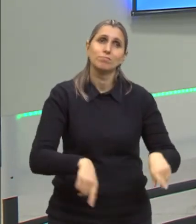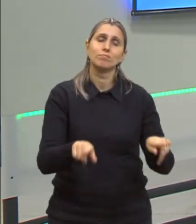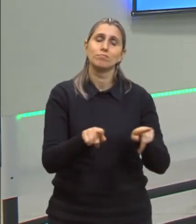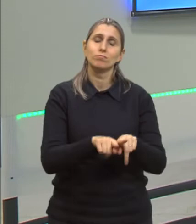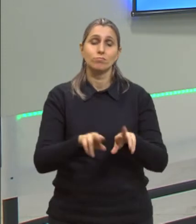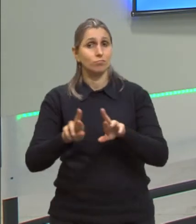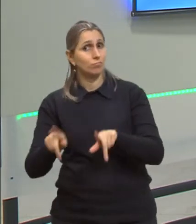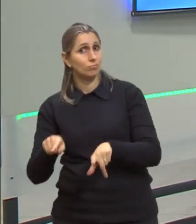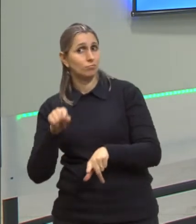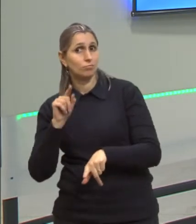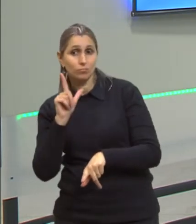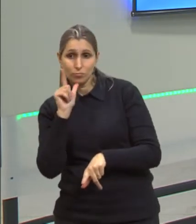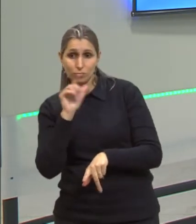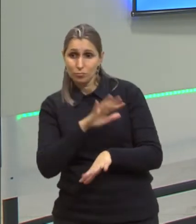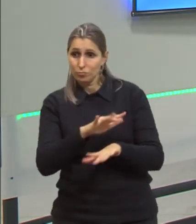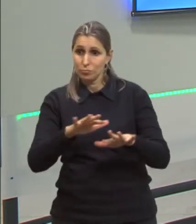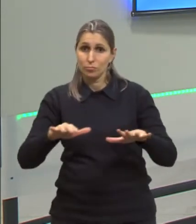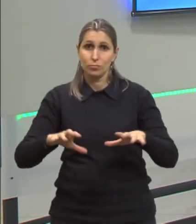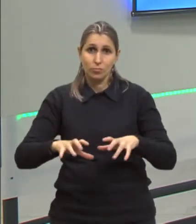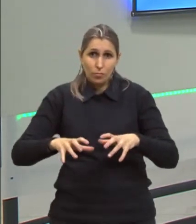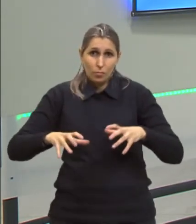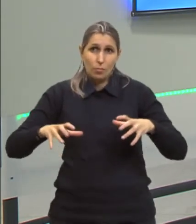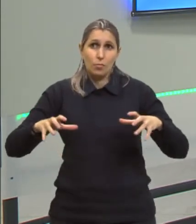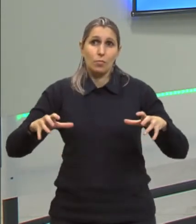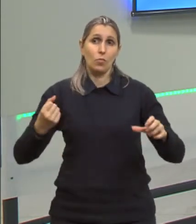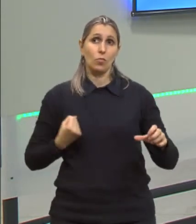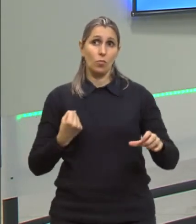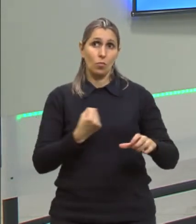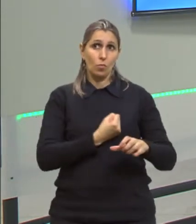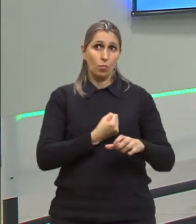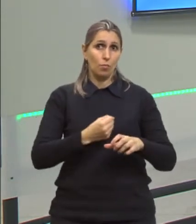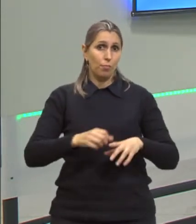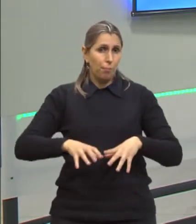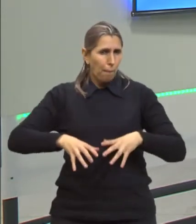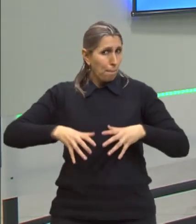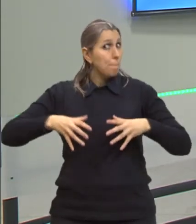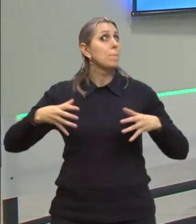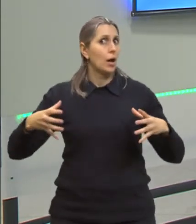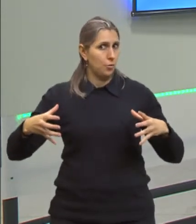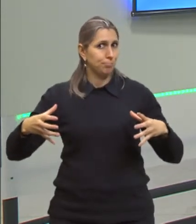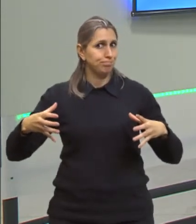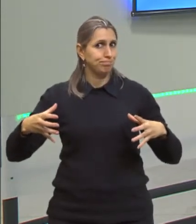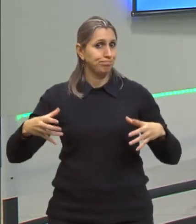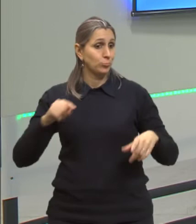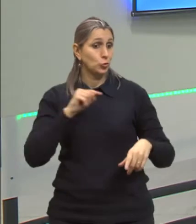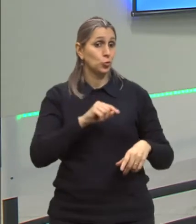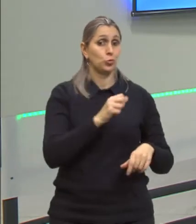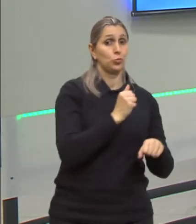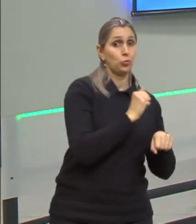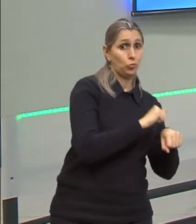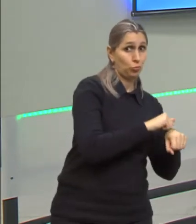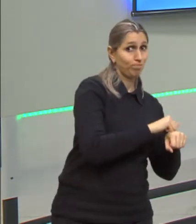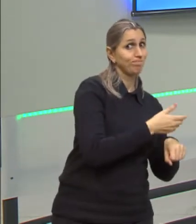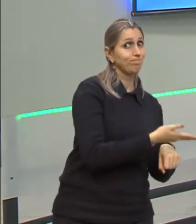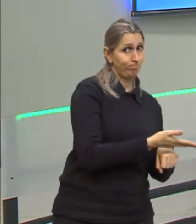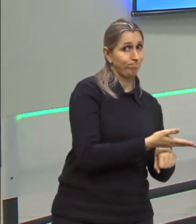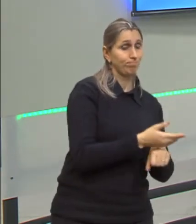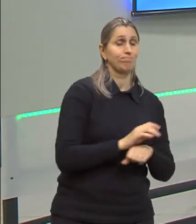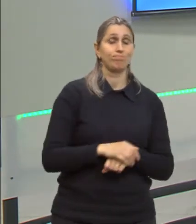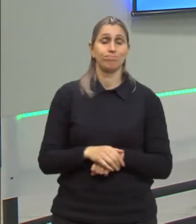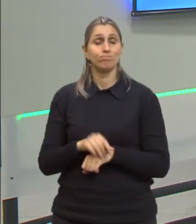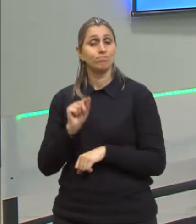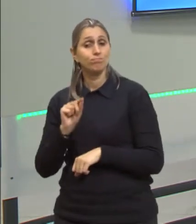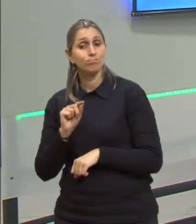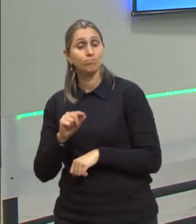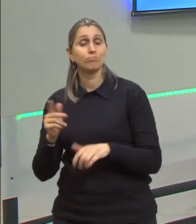diferença é que os líquidos dilatam, tem um coeficiente de dilatação volumétrica bem maior que os dos sólidos. E